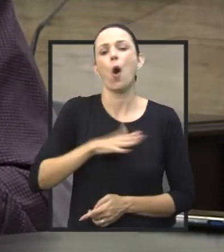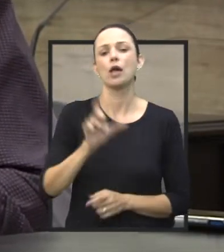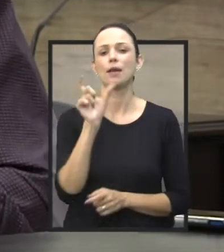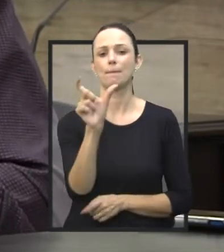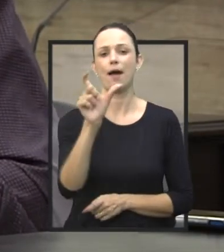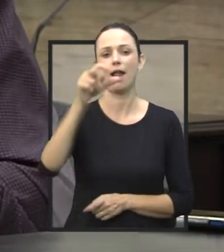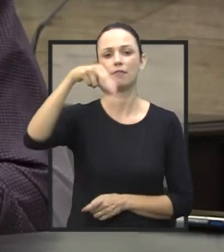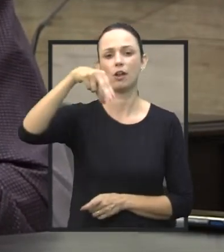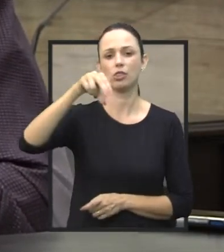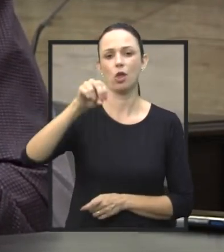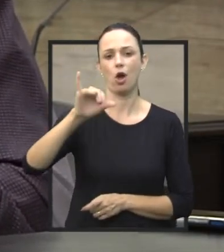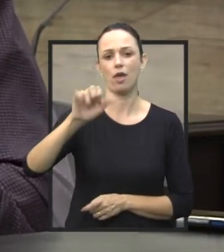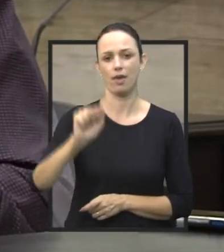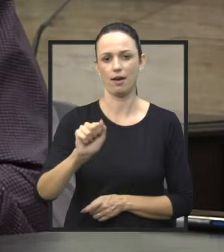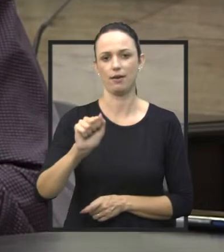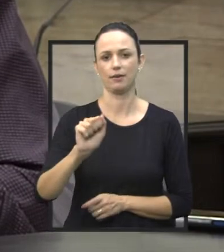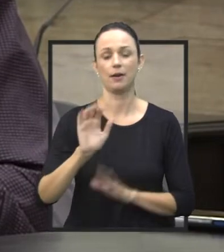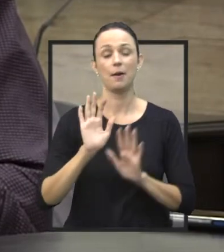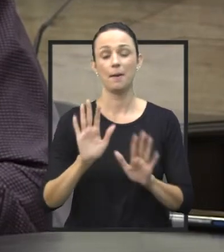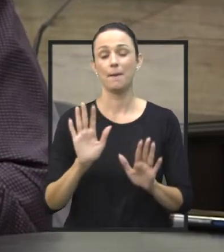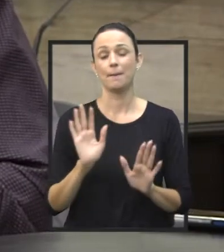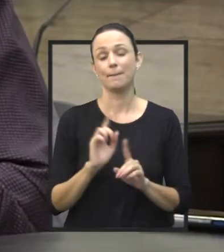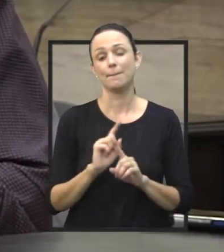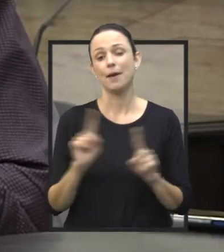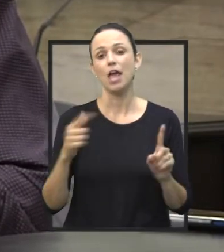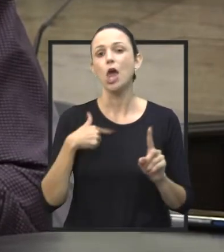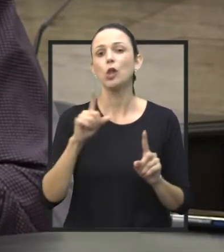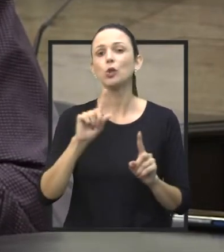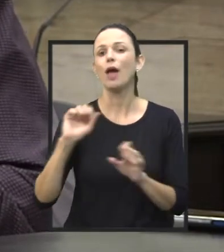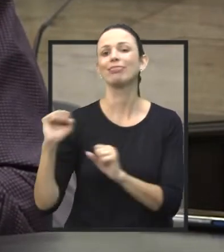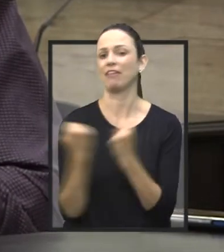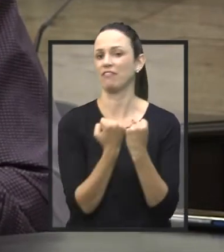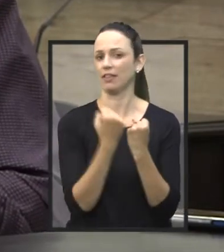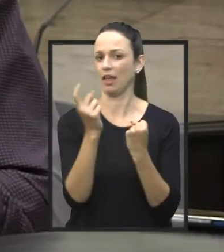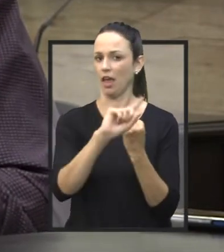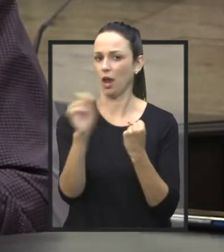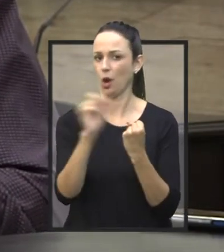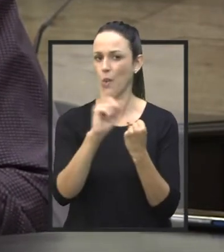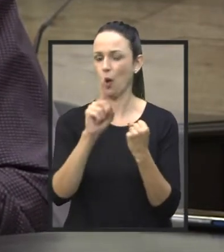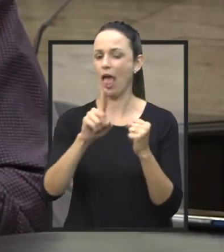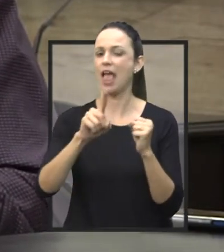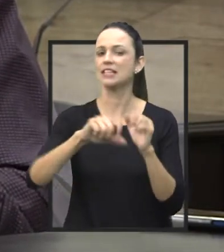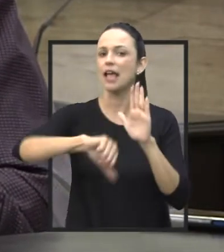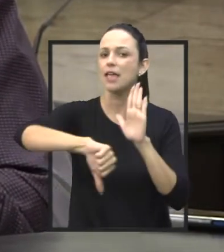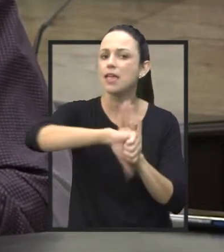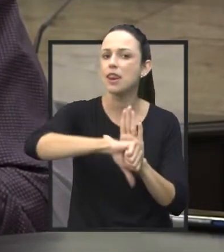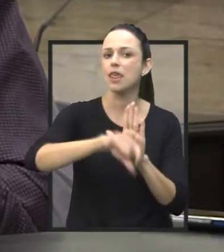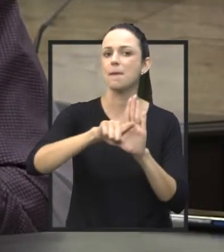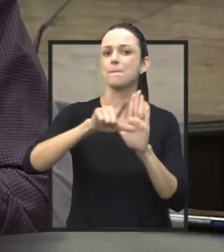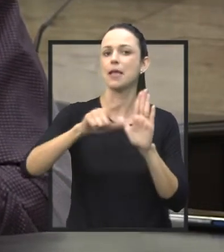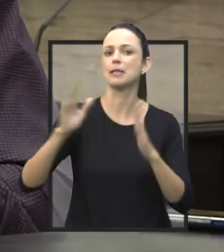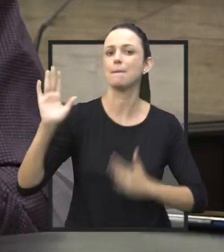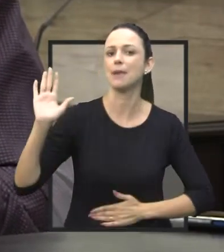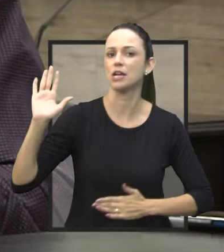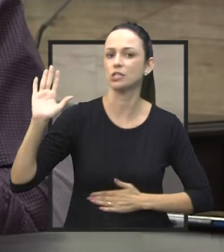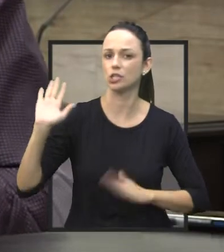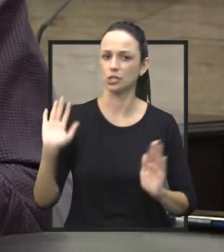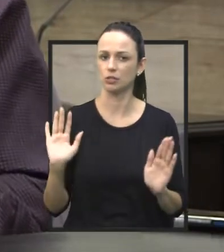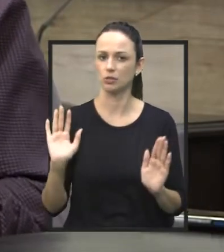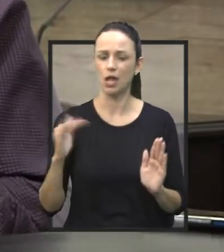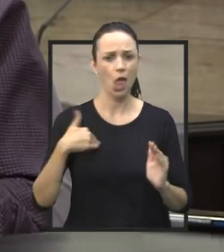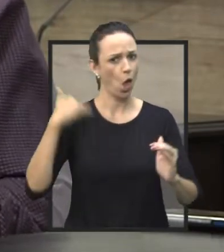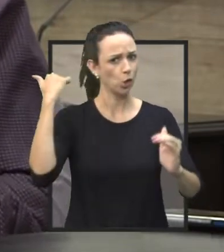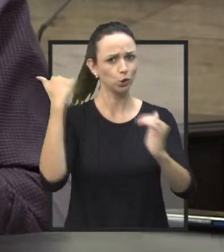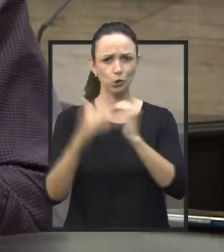mesmo, mas eu não estou defendendo o infrator, não estou defendendo o bandido, e discordo